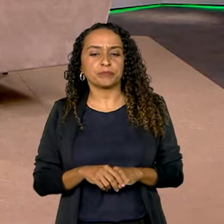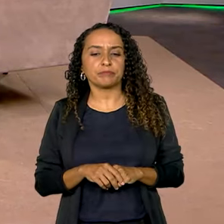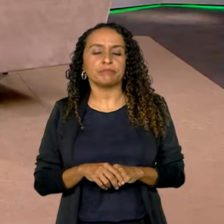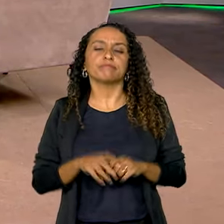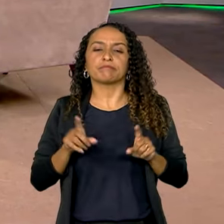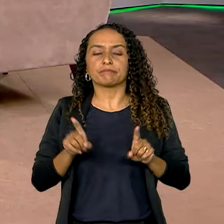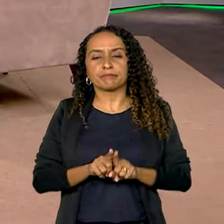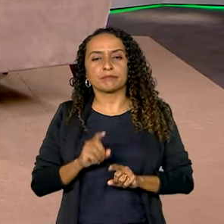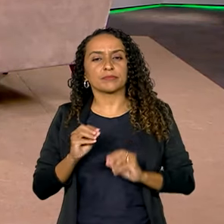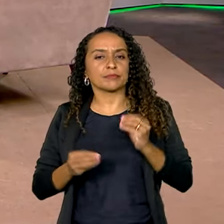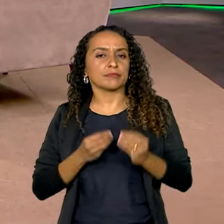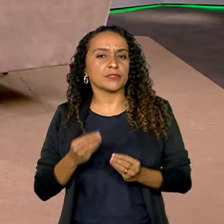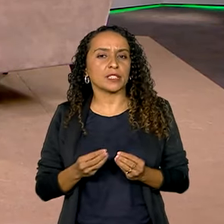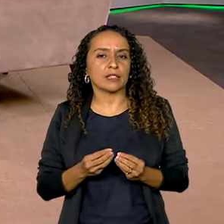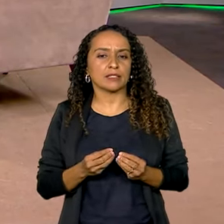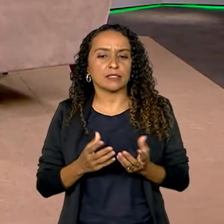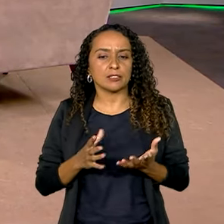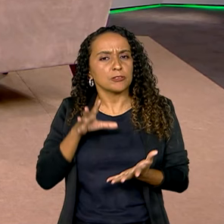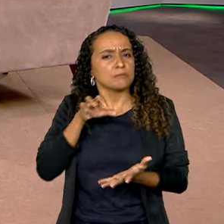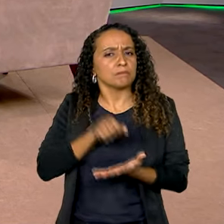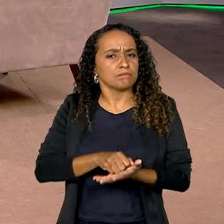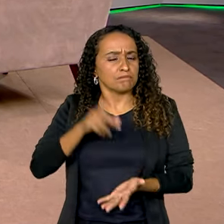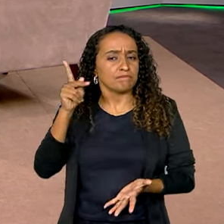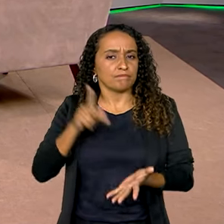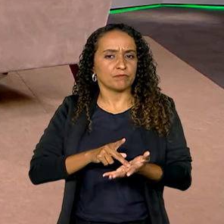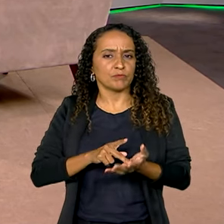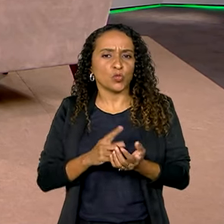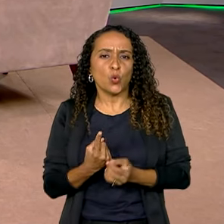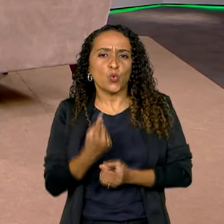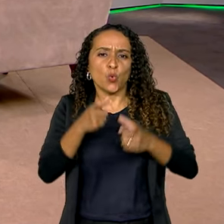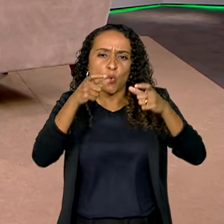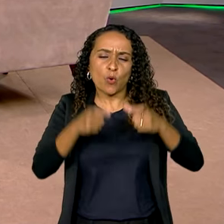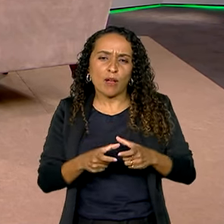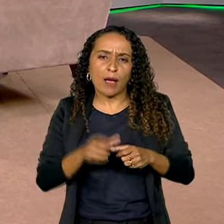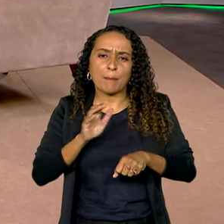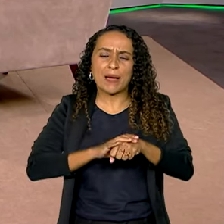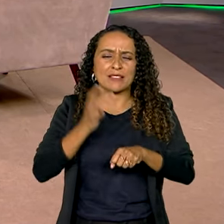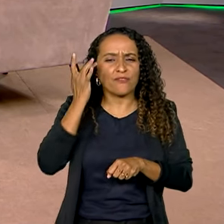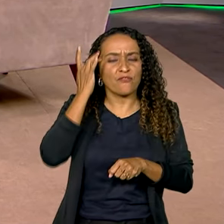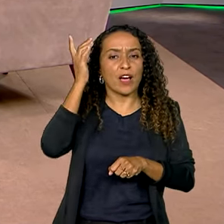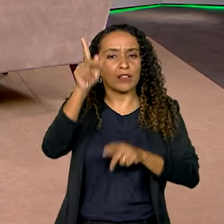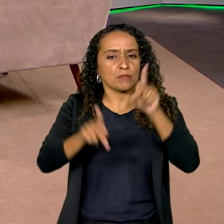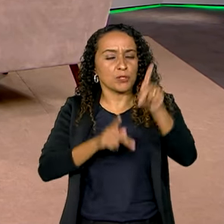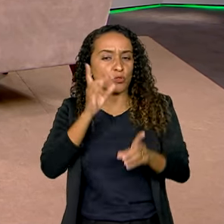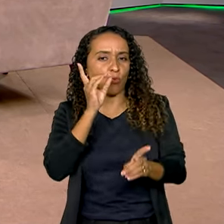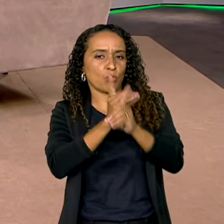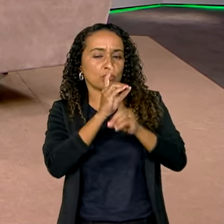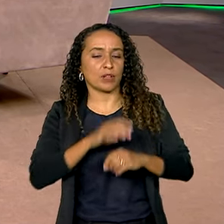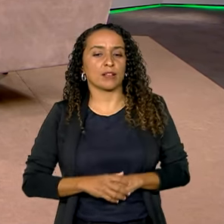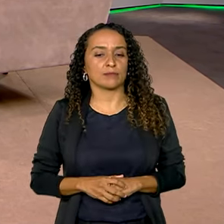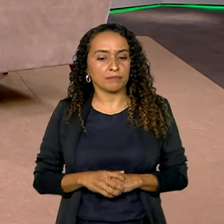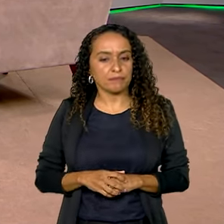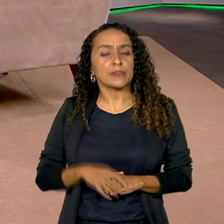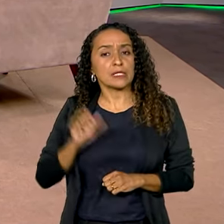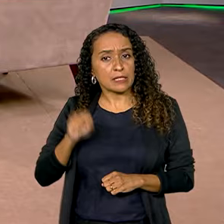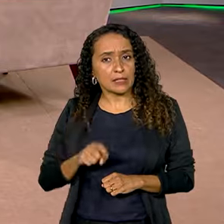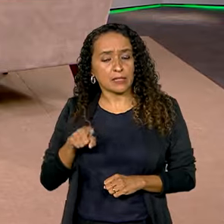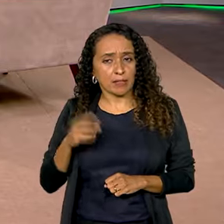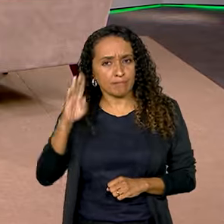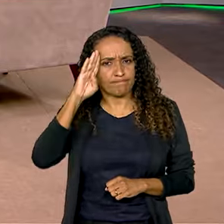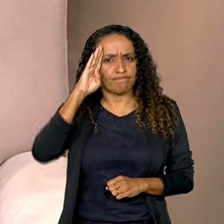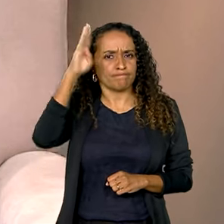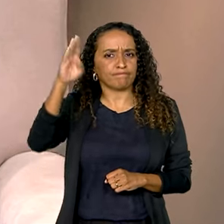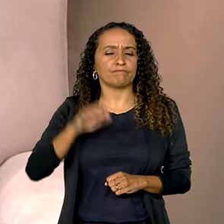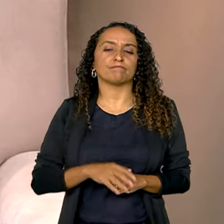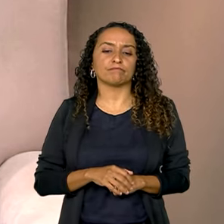consolidá-las num único lugar para facilitar que o cidadão encontre? Sim, é fundamental, é